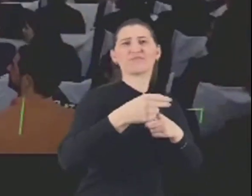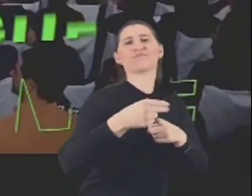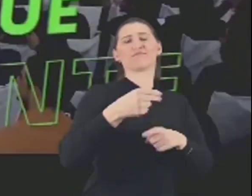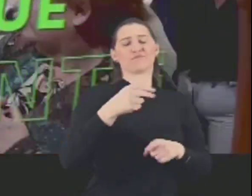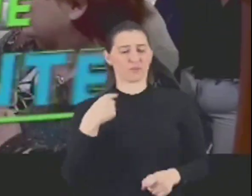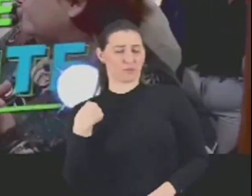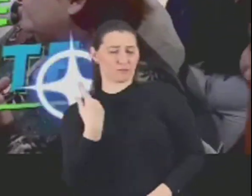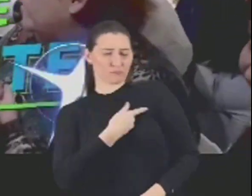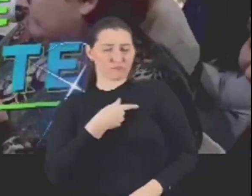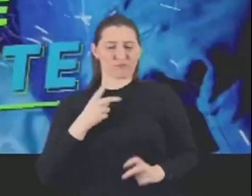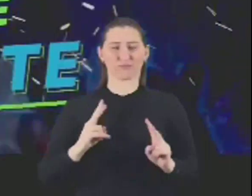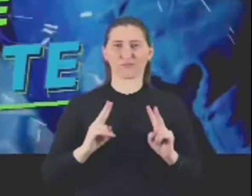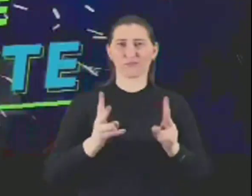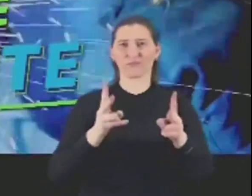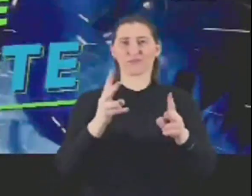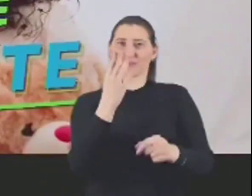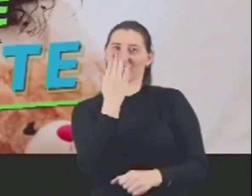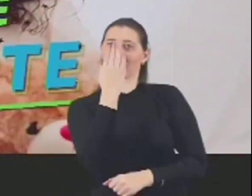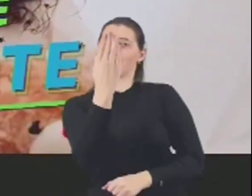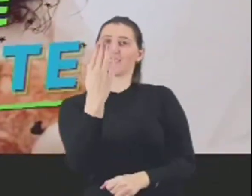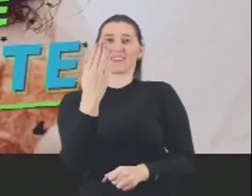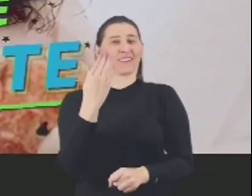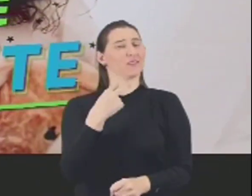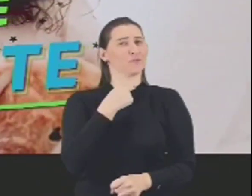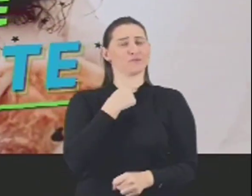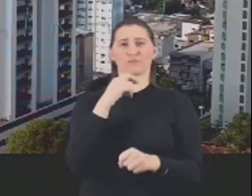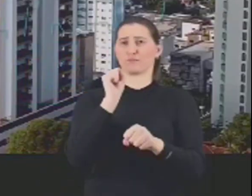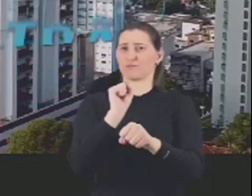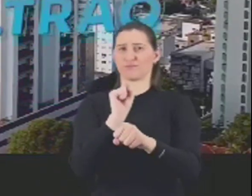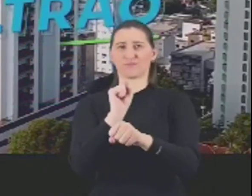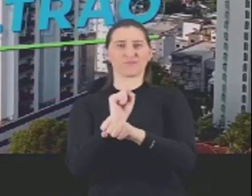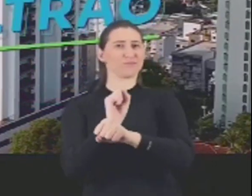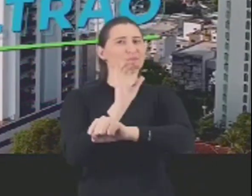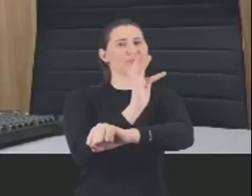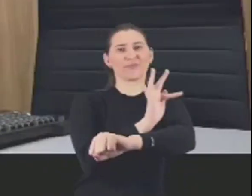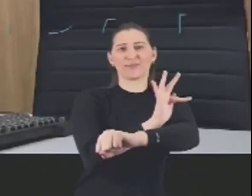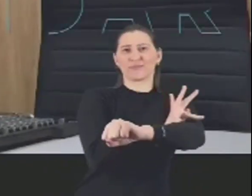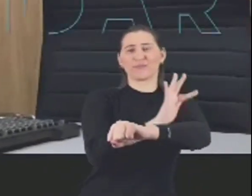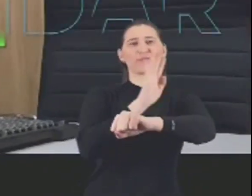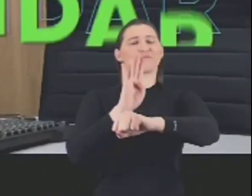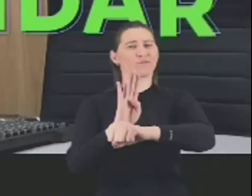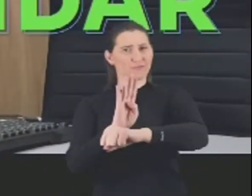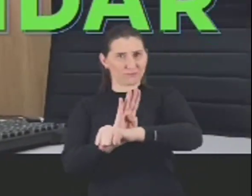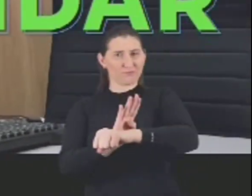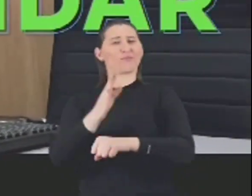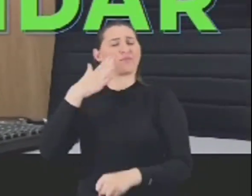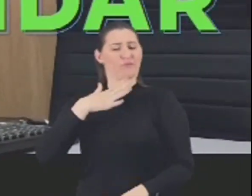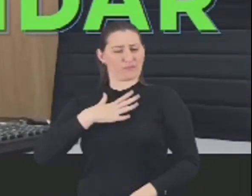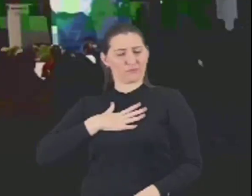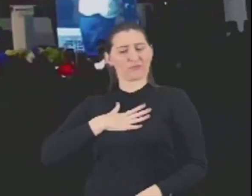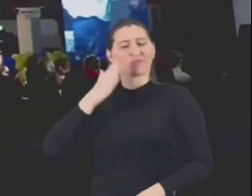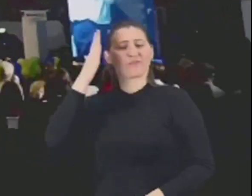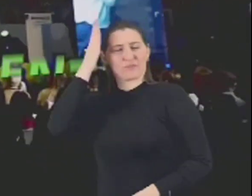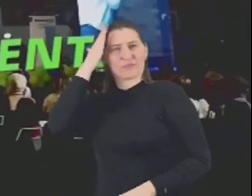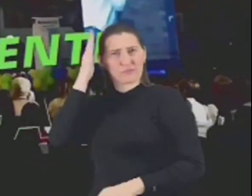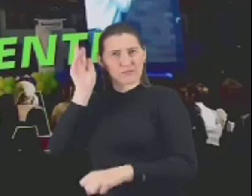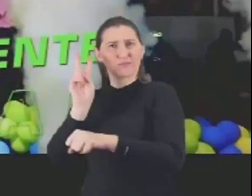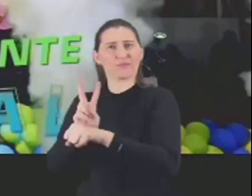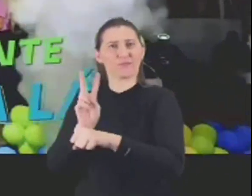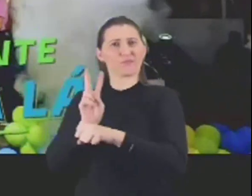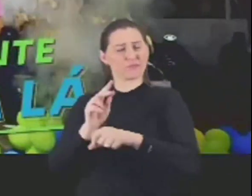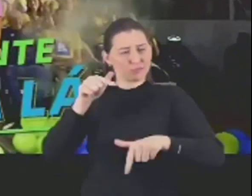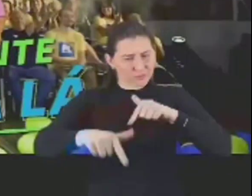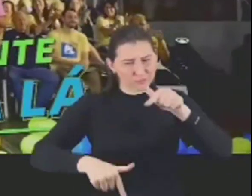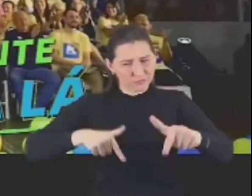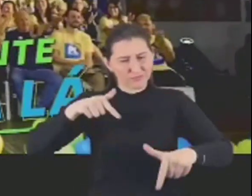A gente segue, é pra frente, não pode parar, Francisco Beltrão pra quem sabe cuidar. É trocando